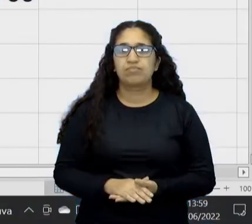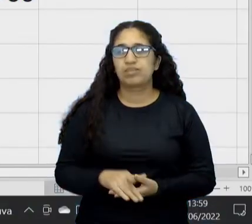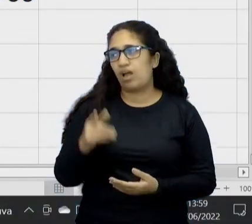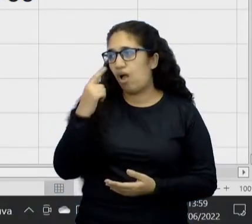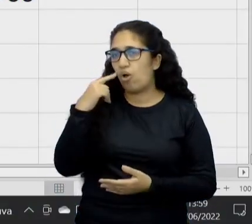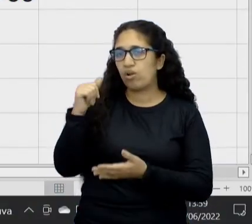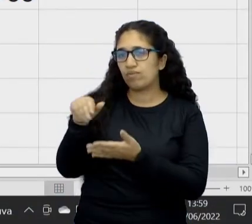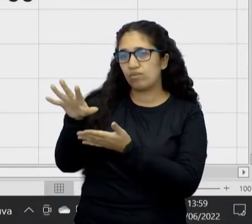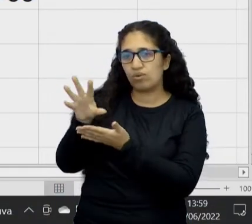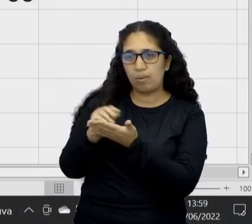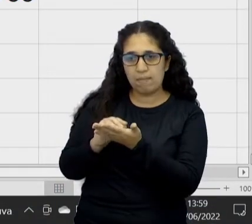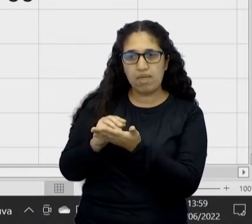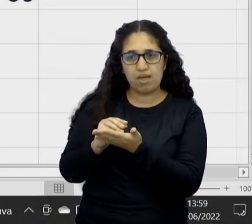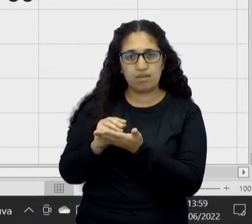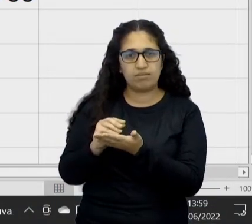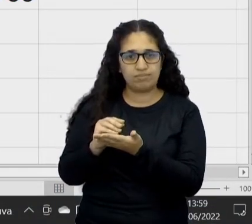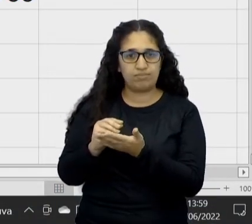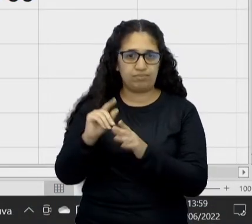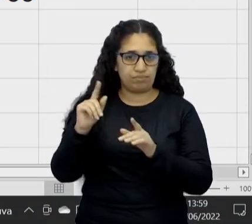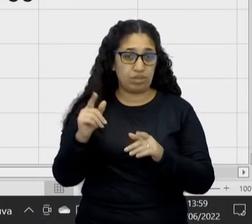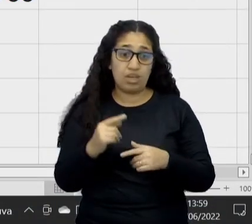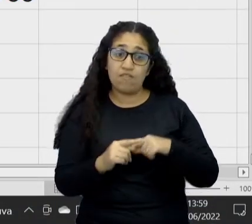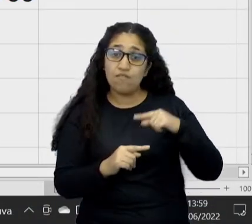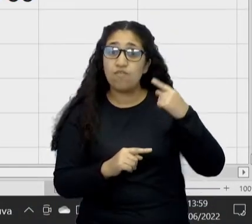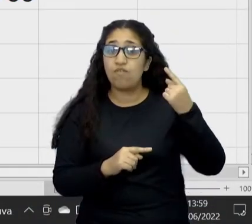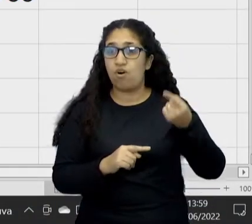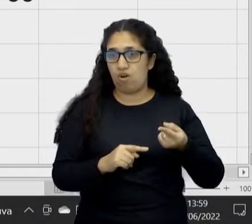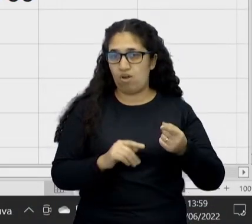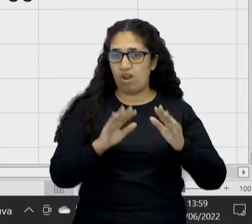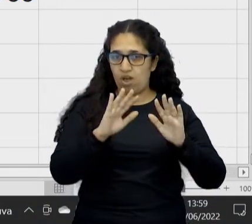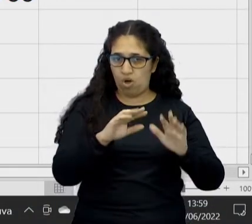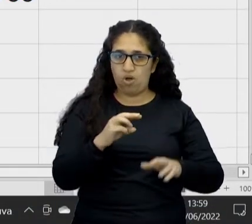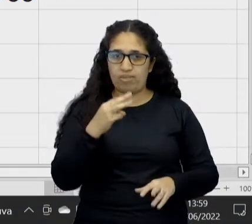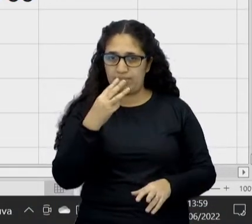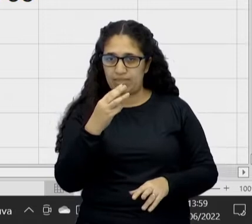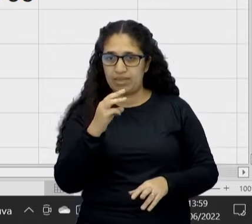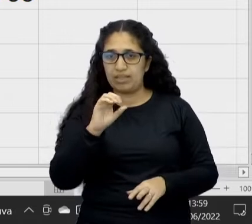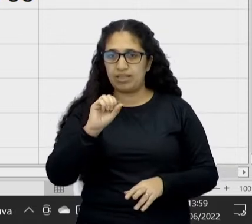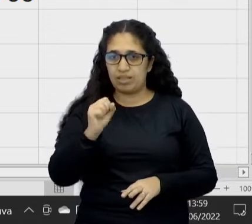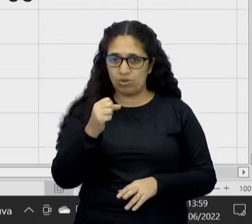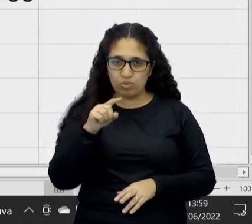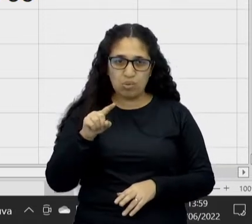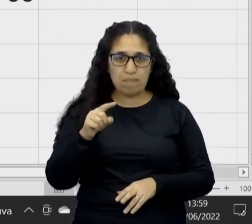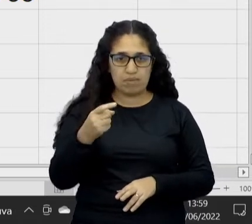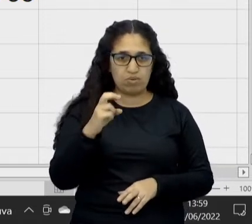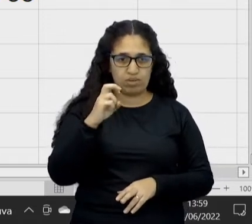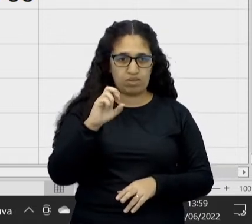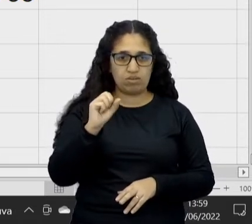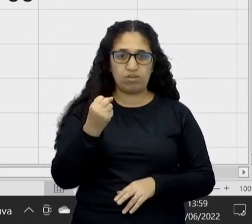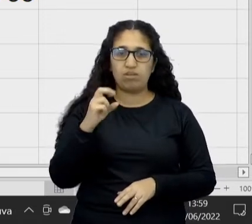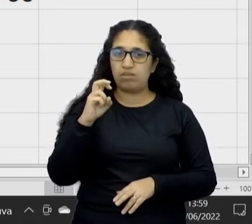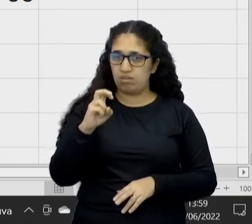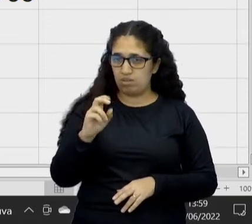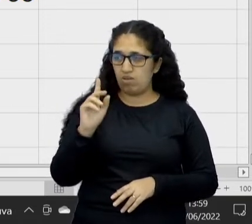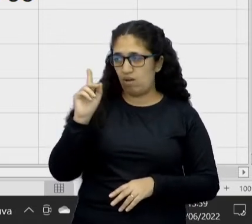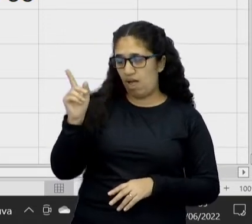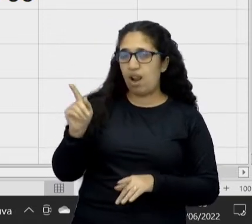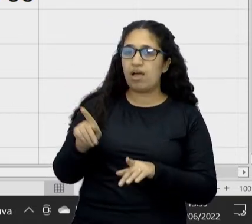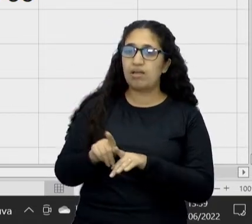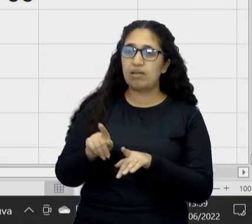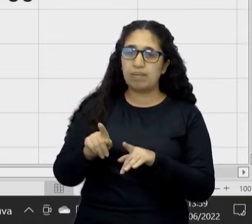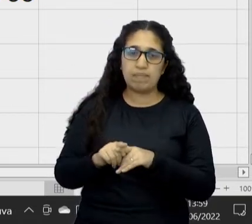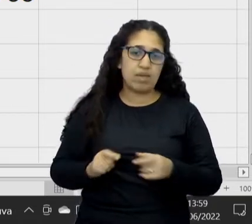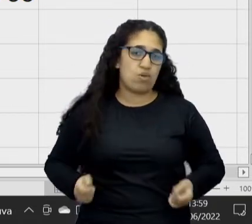copiar isso daqui. Porque fora isso, gente, esses R$38.584,64, ela tem os gastos